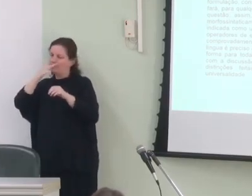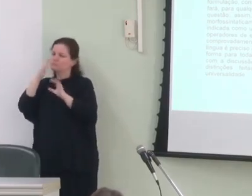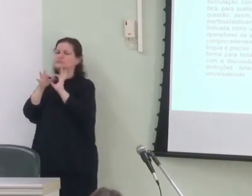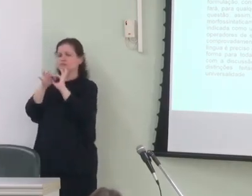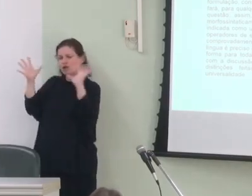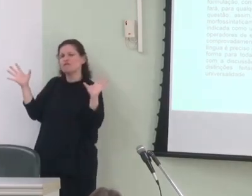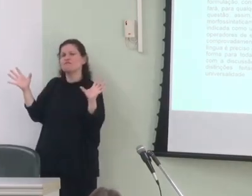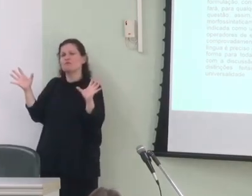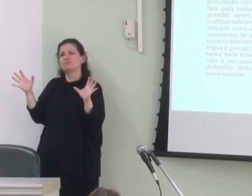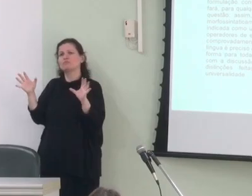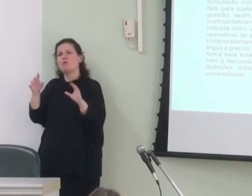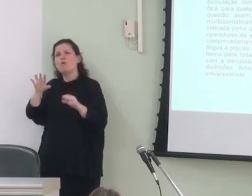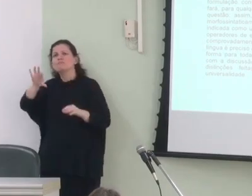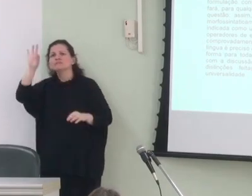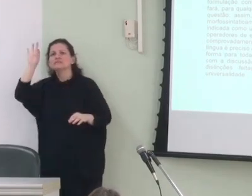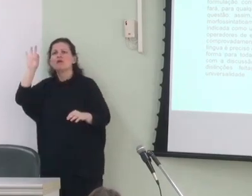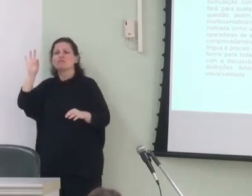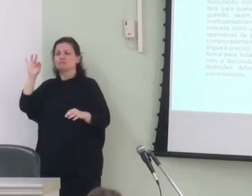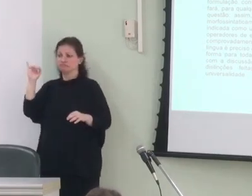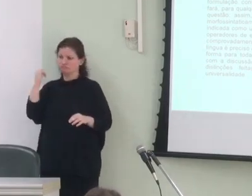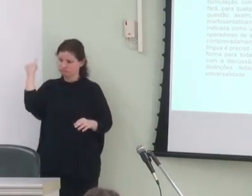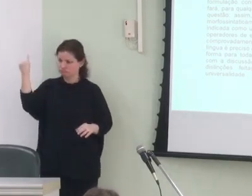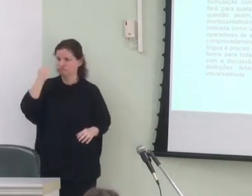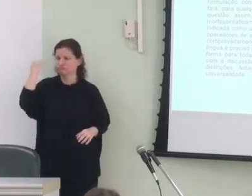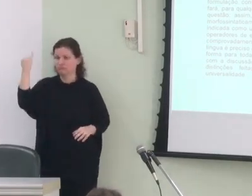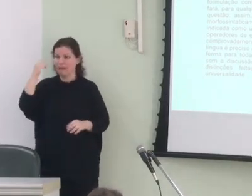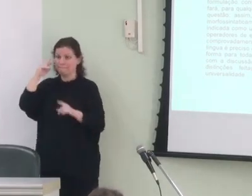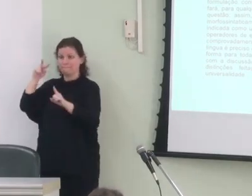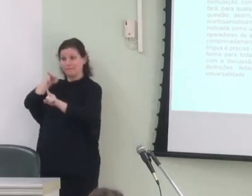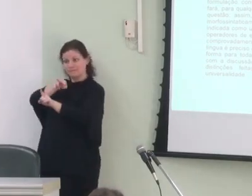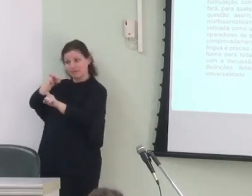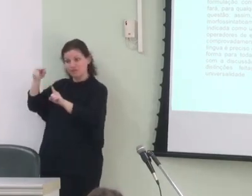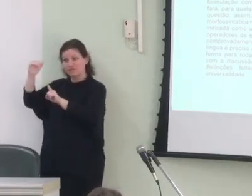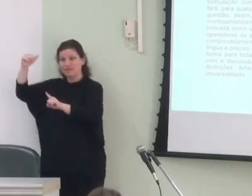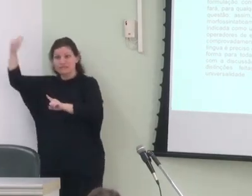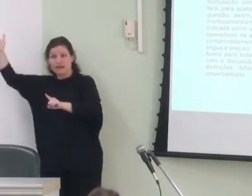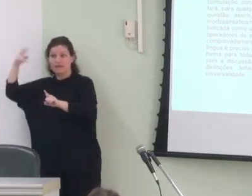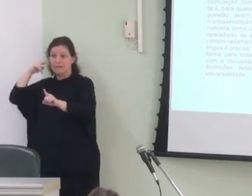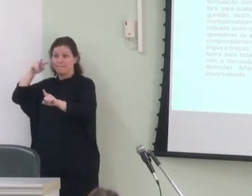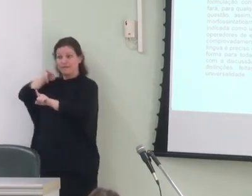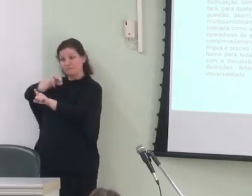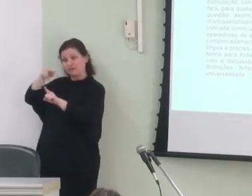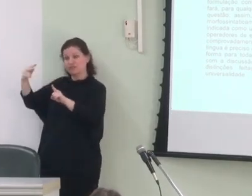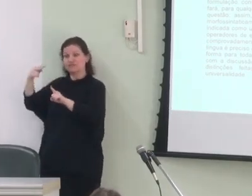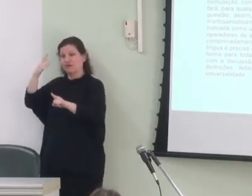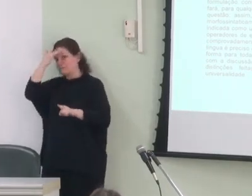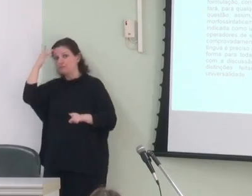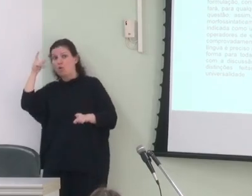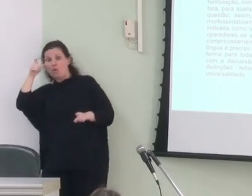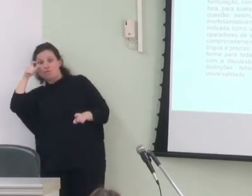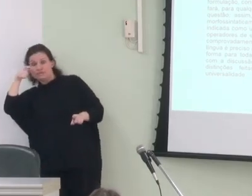opção ética ou seja relevante segundo a perspectiva externa segundo a perspectiva do observador